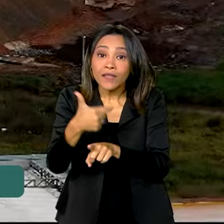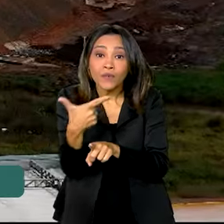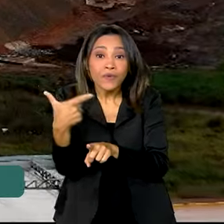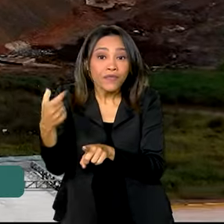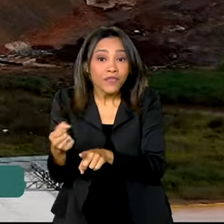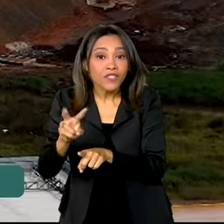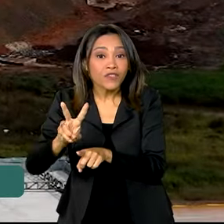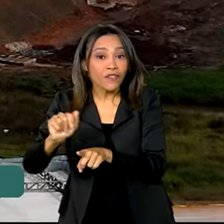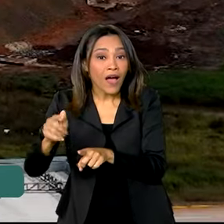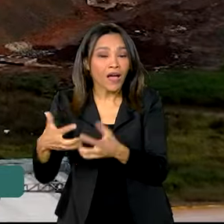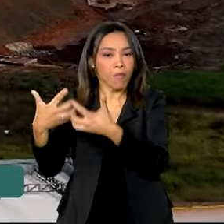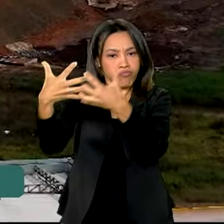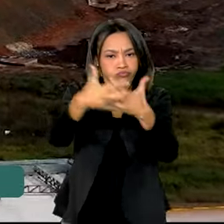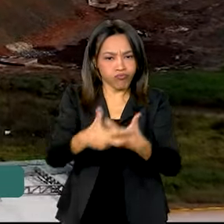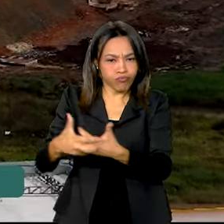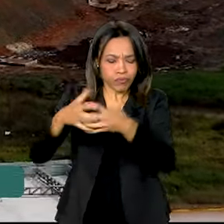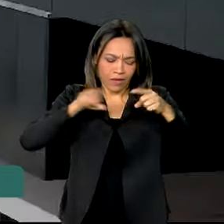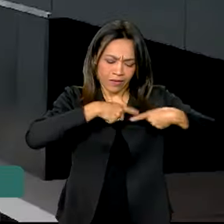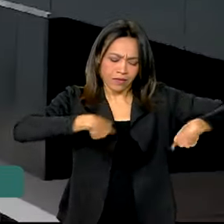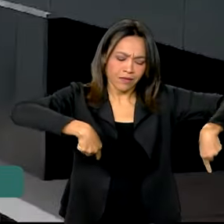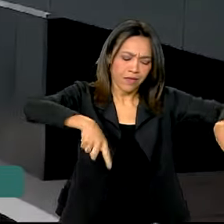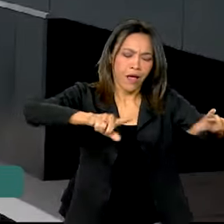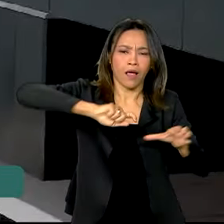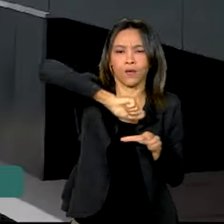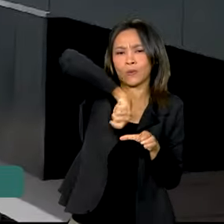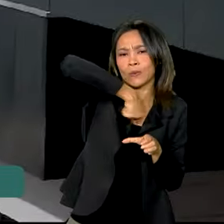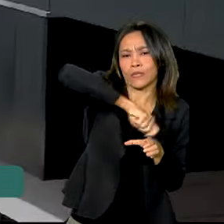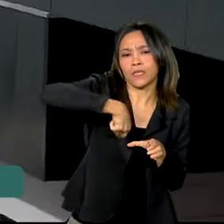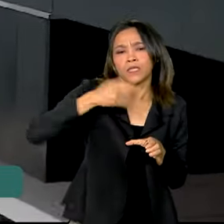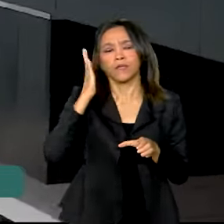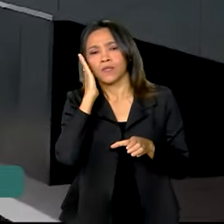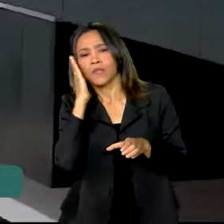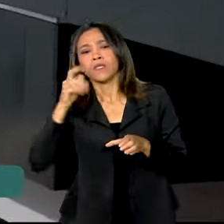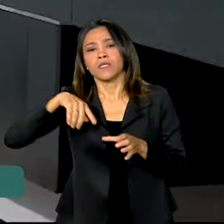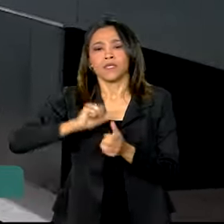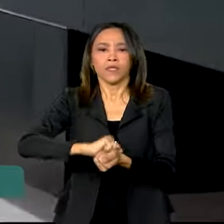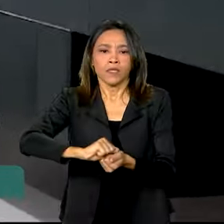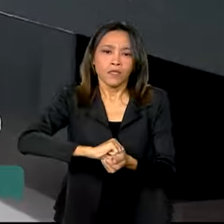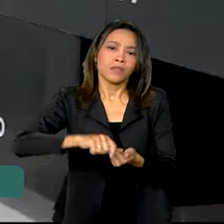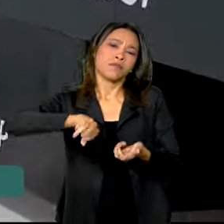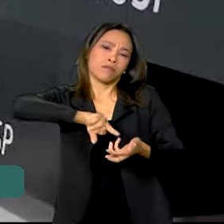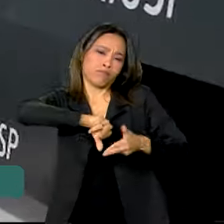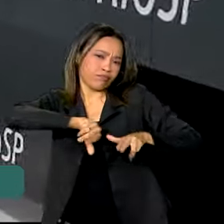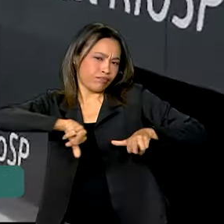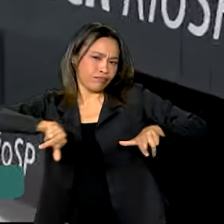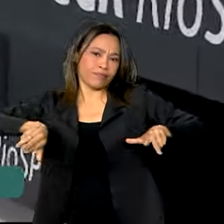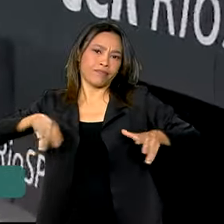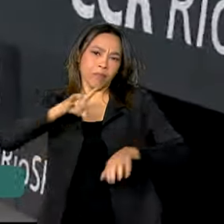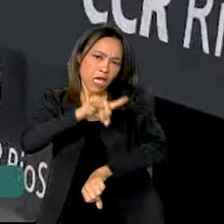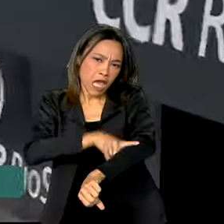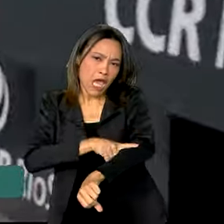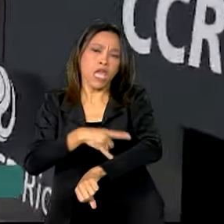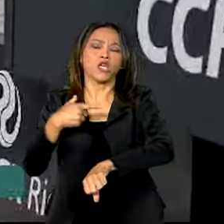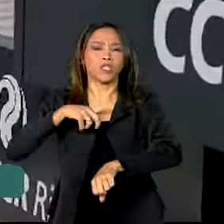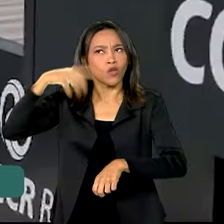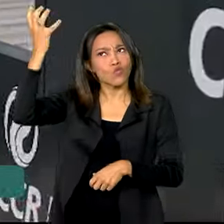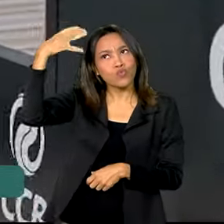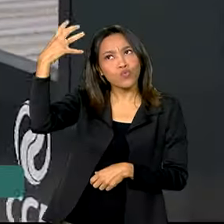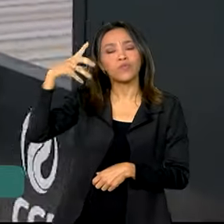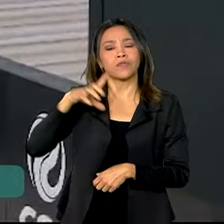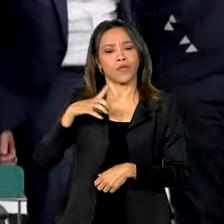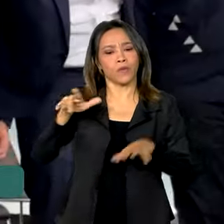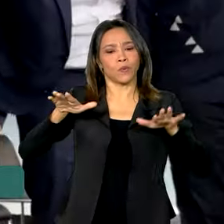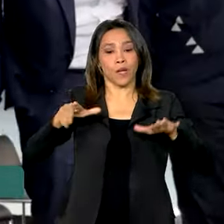pesados, sala de descanso, cozinha, refeitório, lavanderia, fraudário e banheiros com chuveiros.